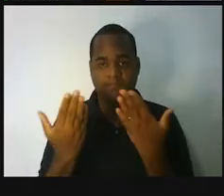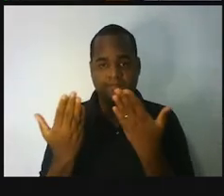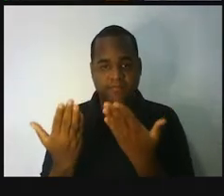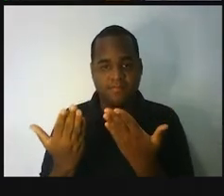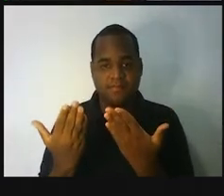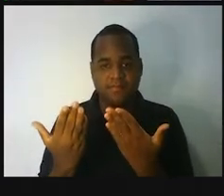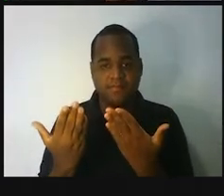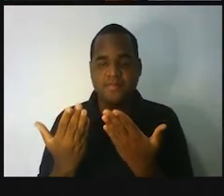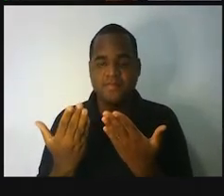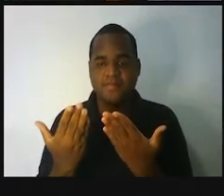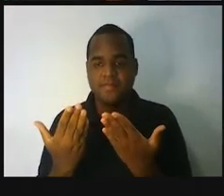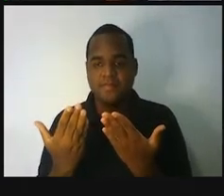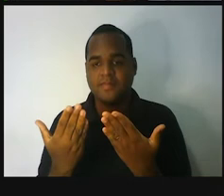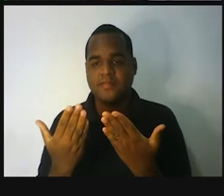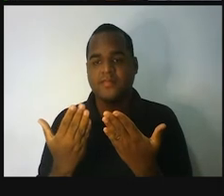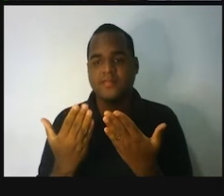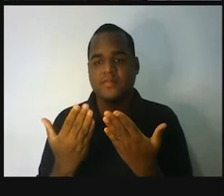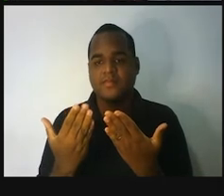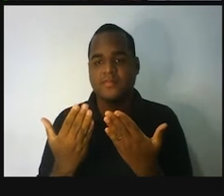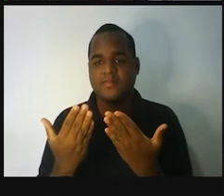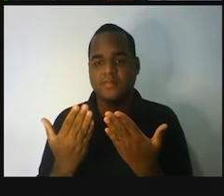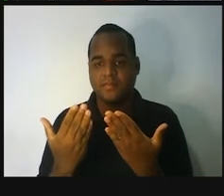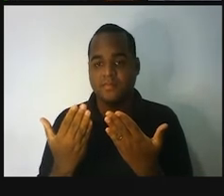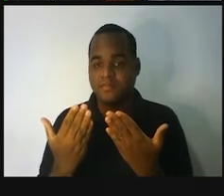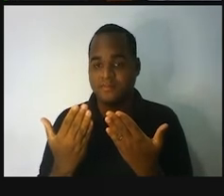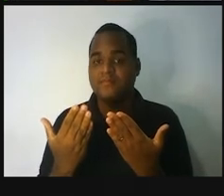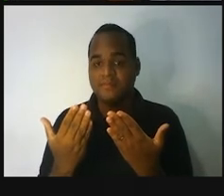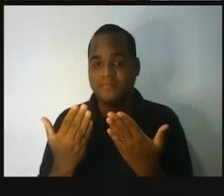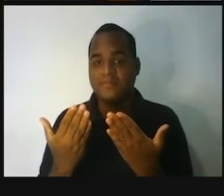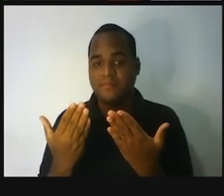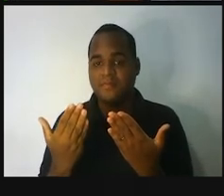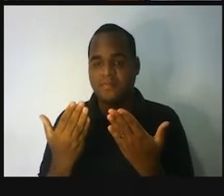644 mil, 554.